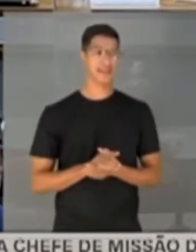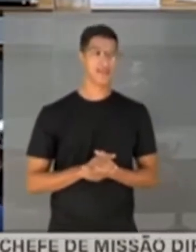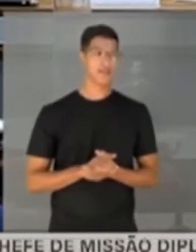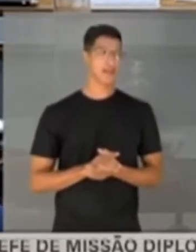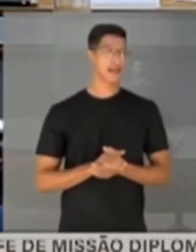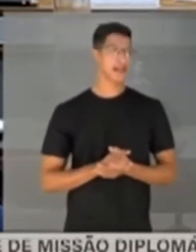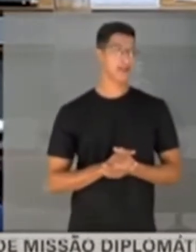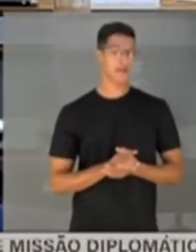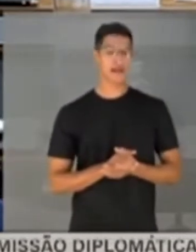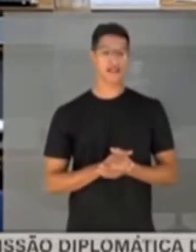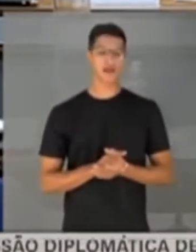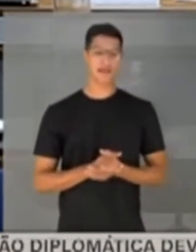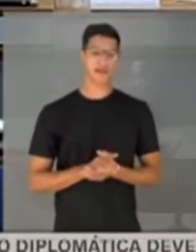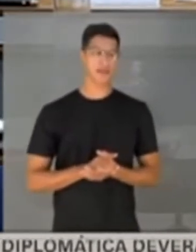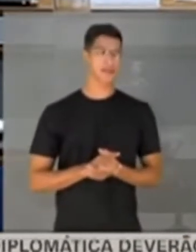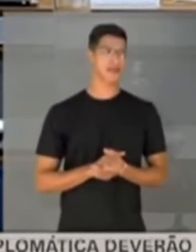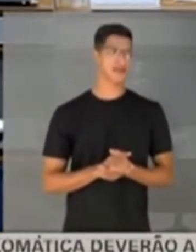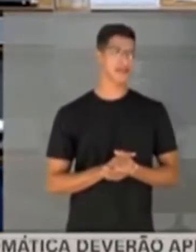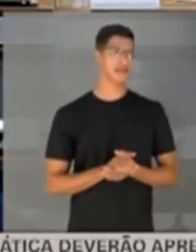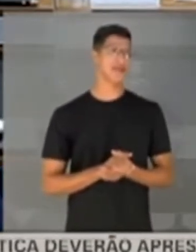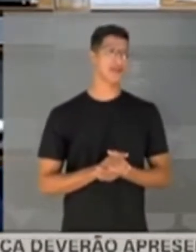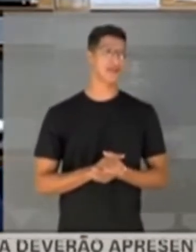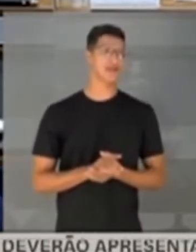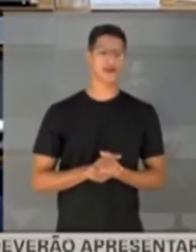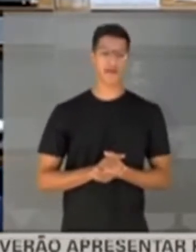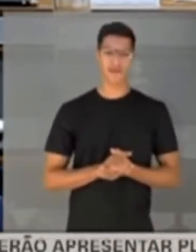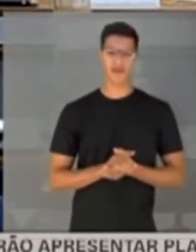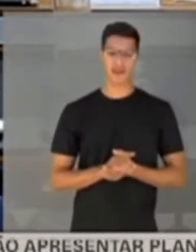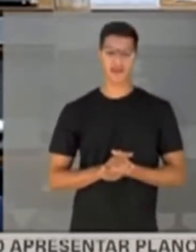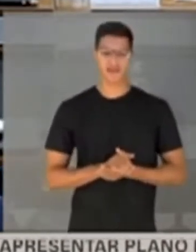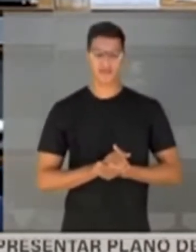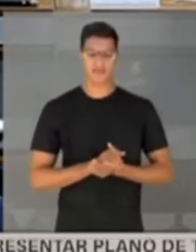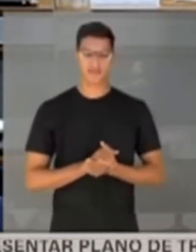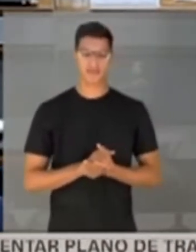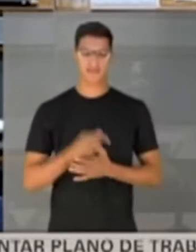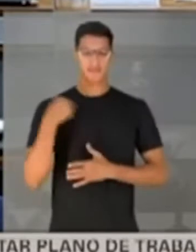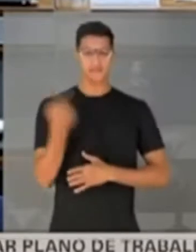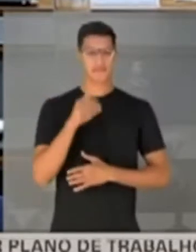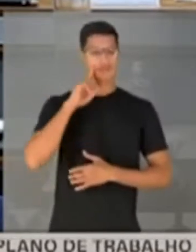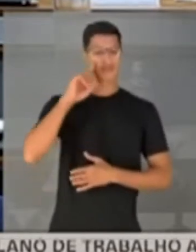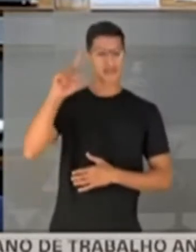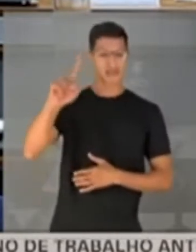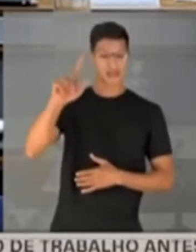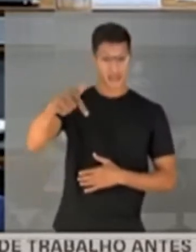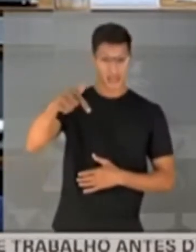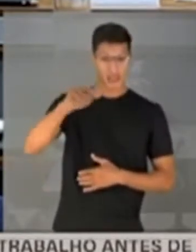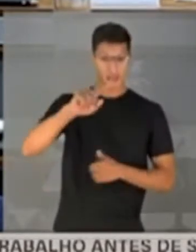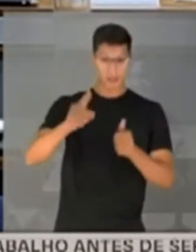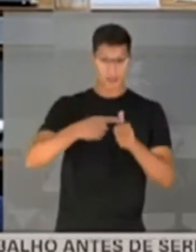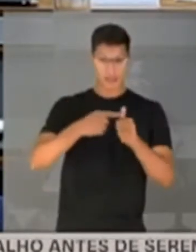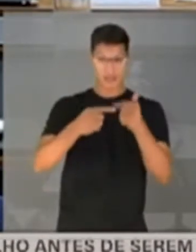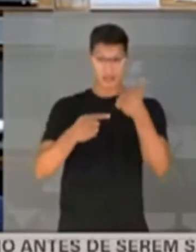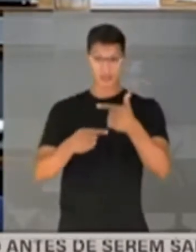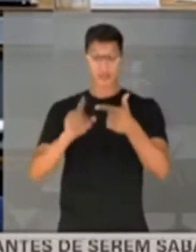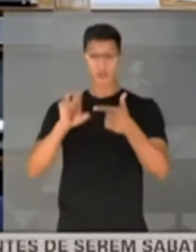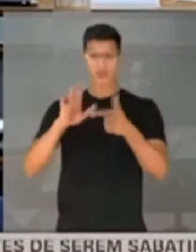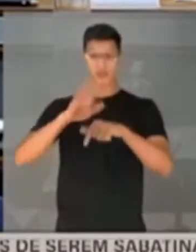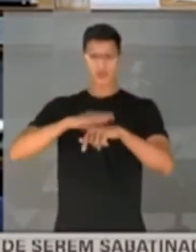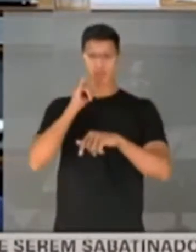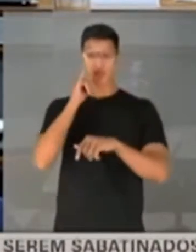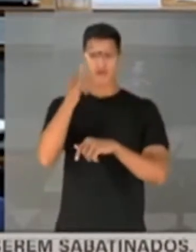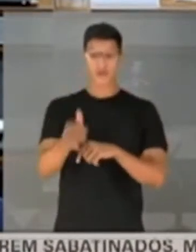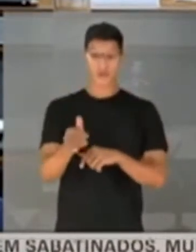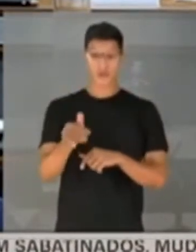E dia 27 foi a segunda. Então a senhora, dia 17 a primeira, dia 27 a segunda, e a senhora só fez uma